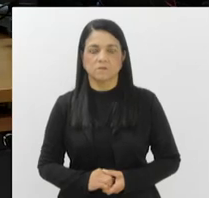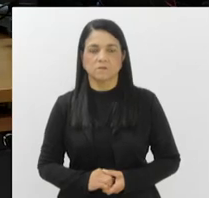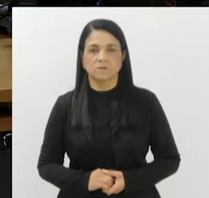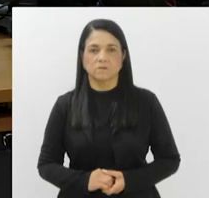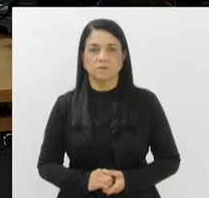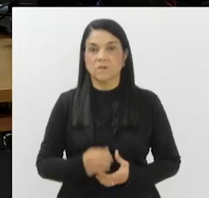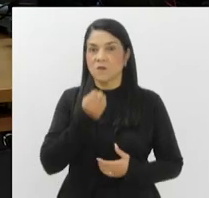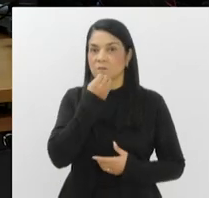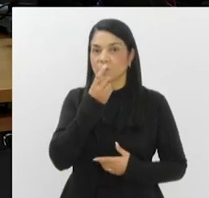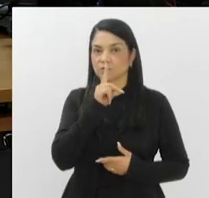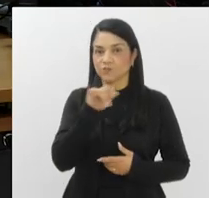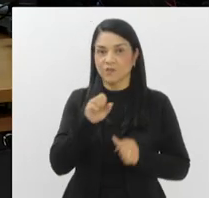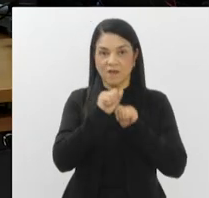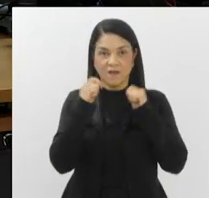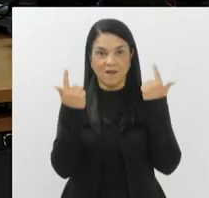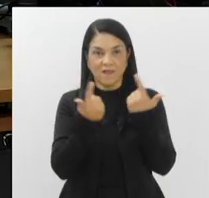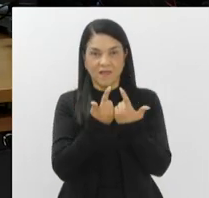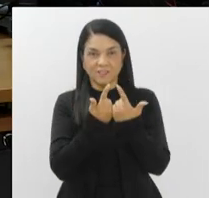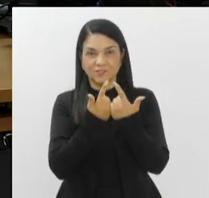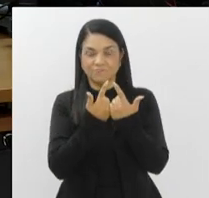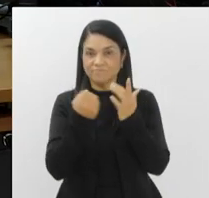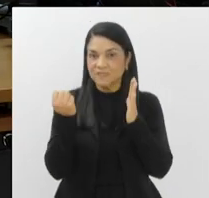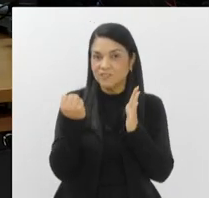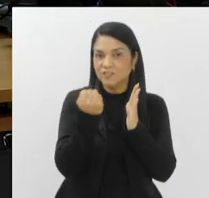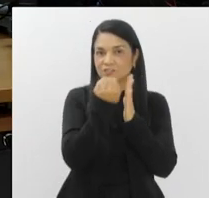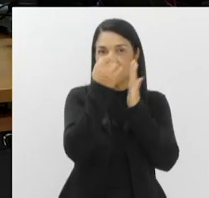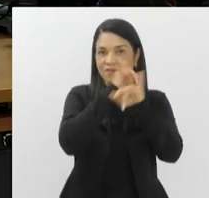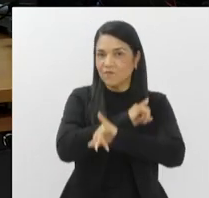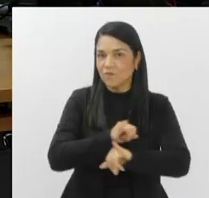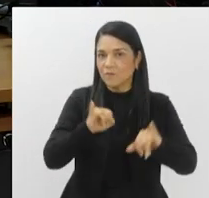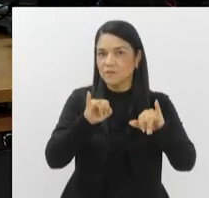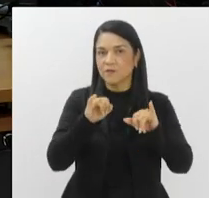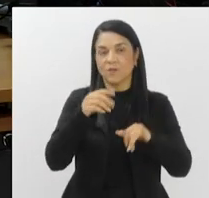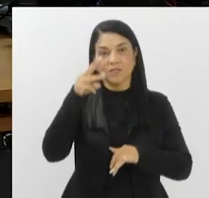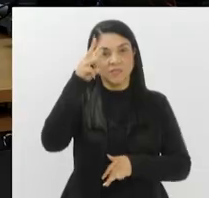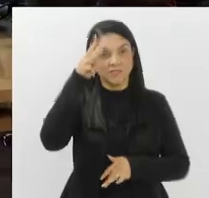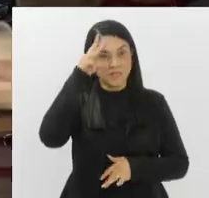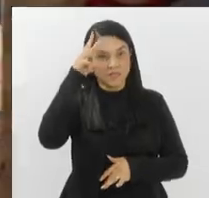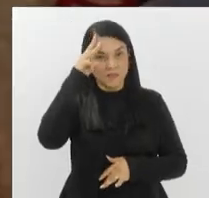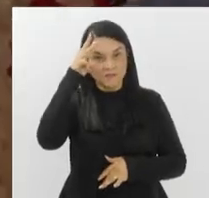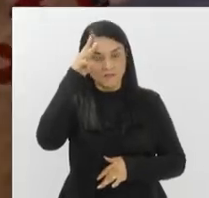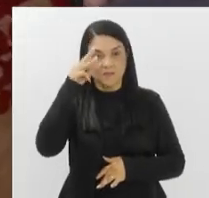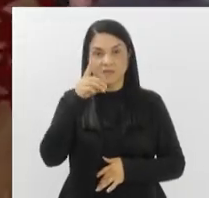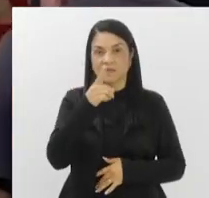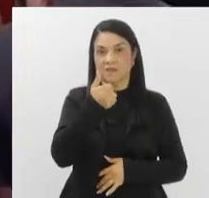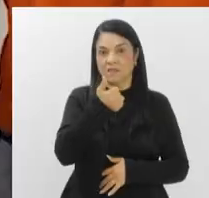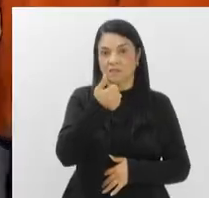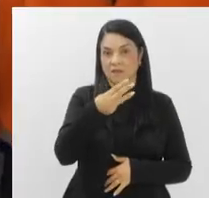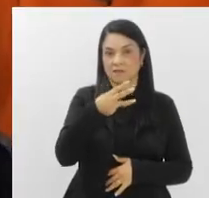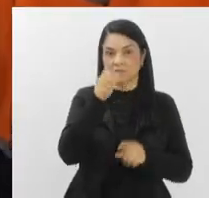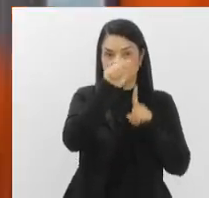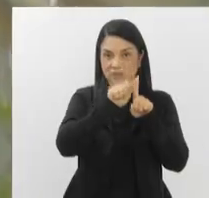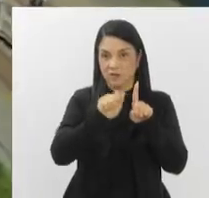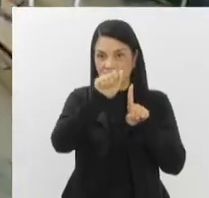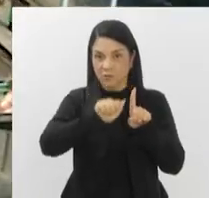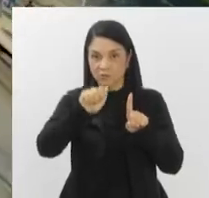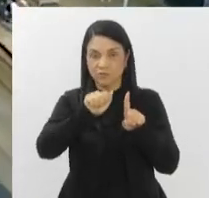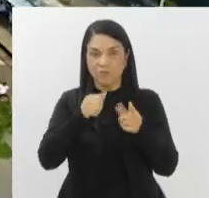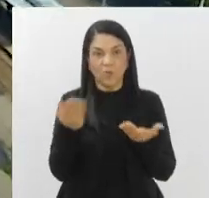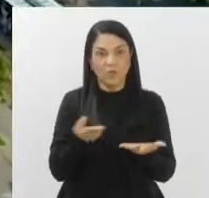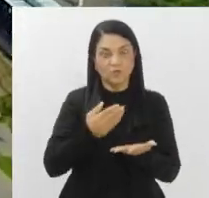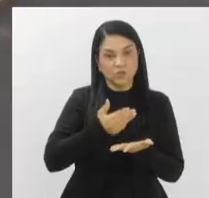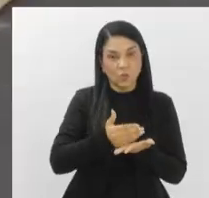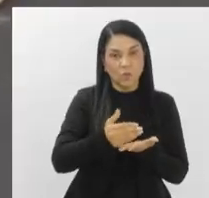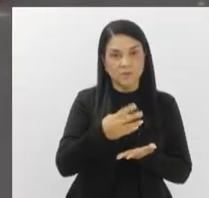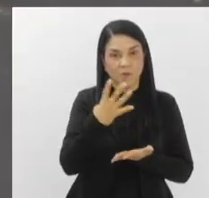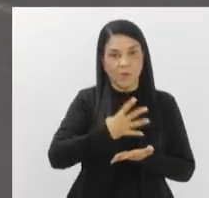O Bom Dia Alerj traz os seguintes destaques nesta terça-feira, 13 de agosto. Começa hoje a quarta edição do Rio